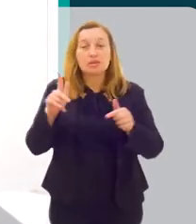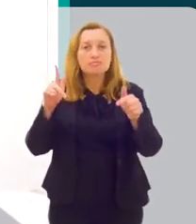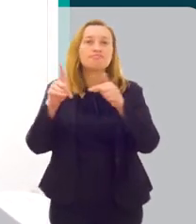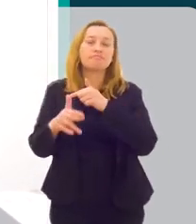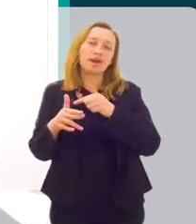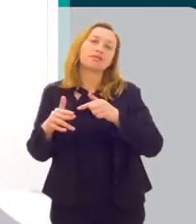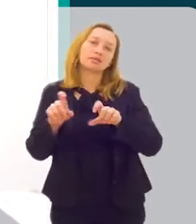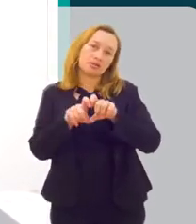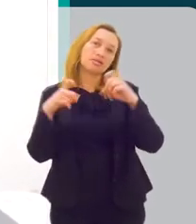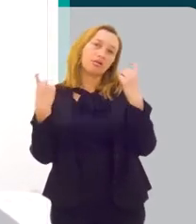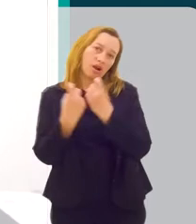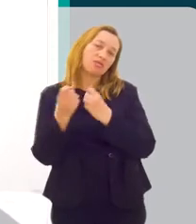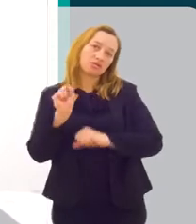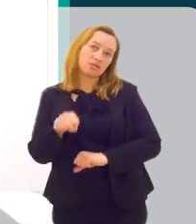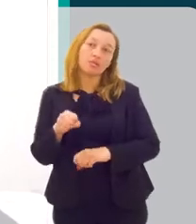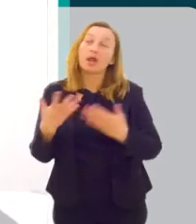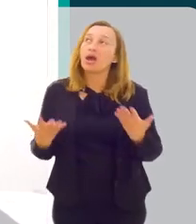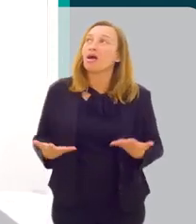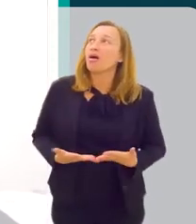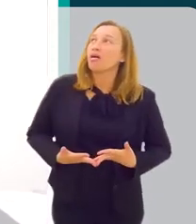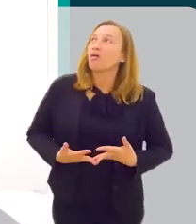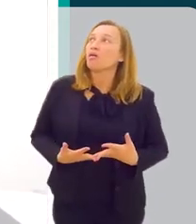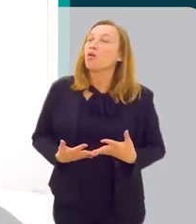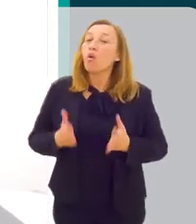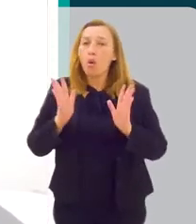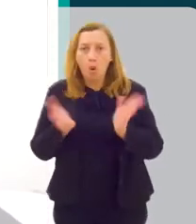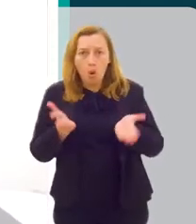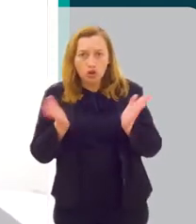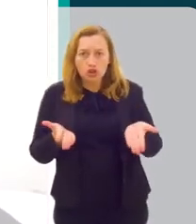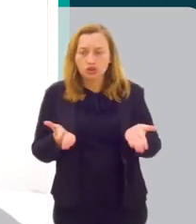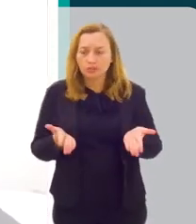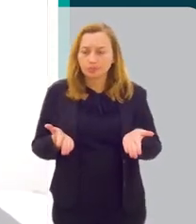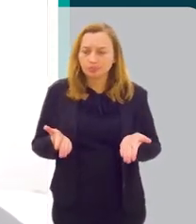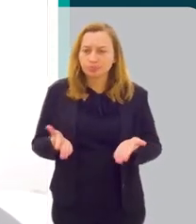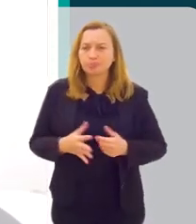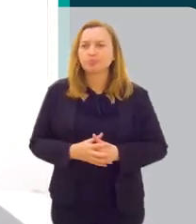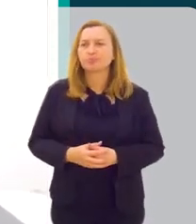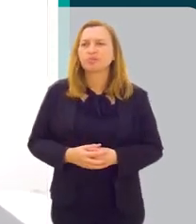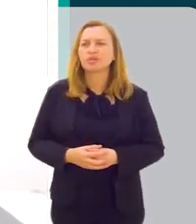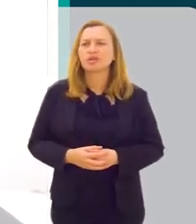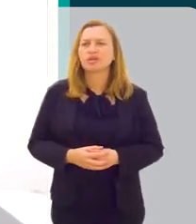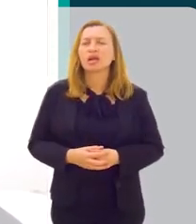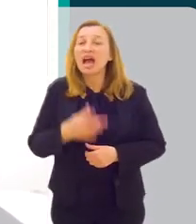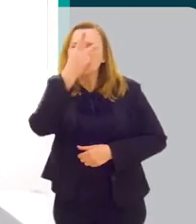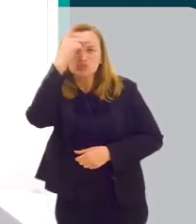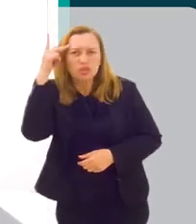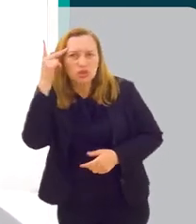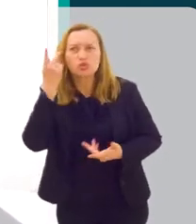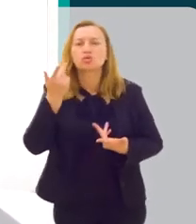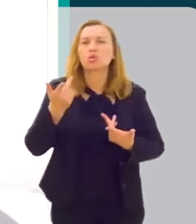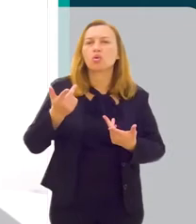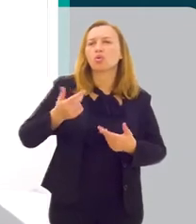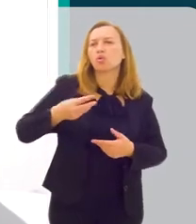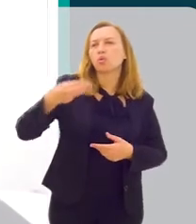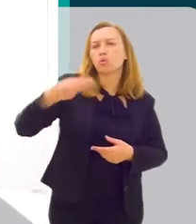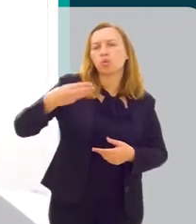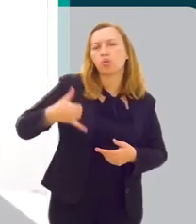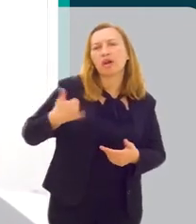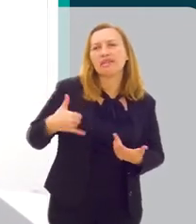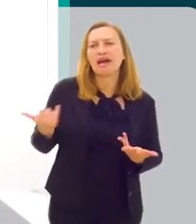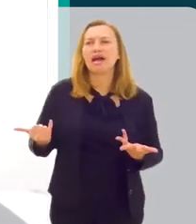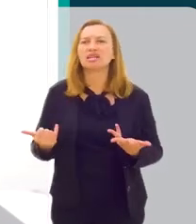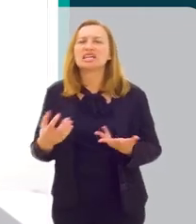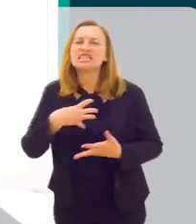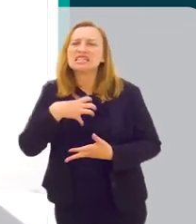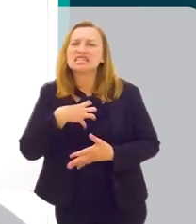ele interfere muito na sexualidade. Hoje em dia, as pessoas da